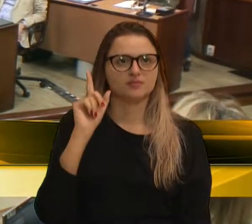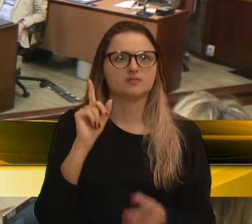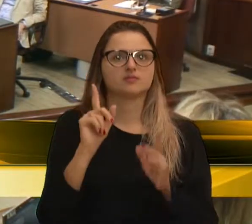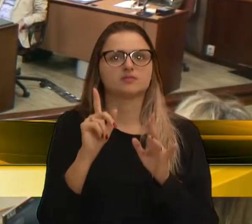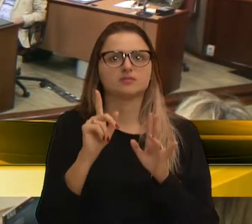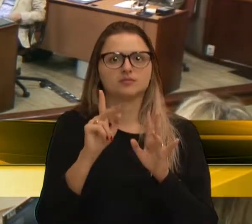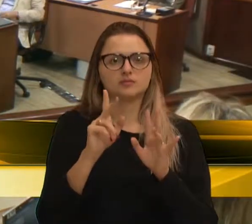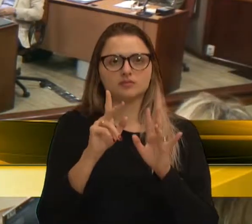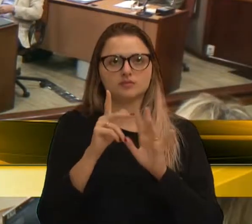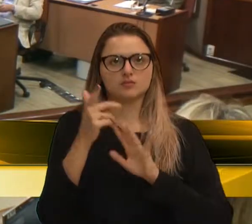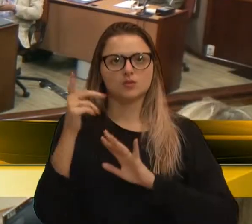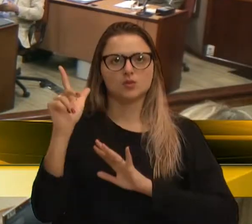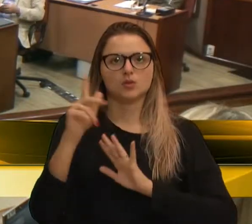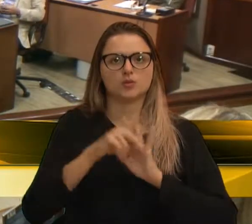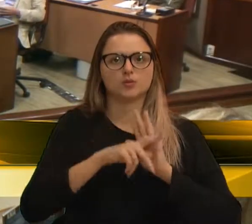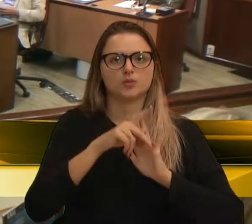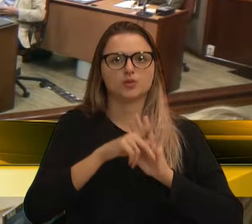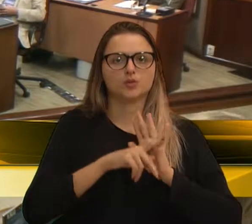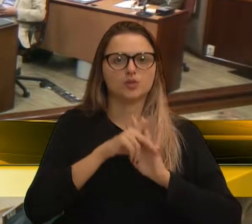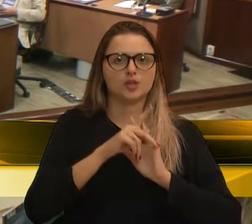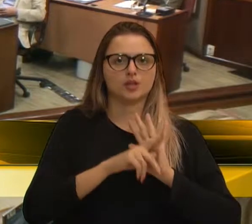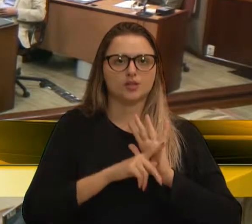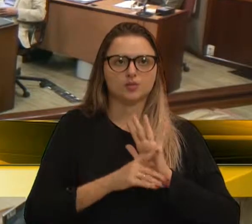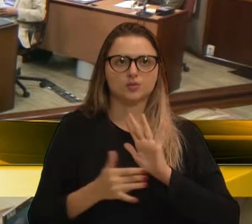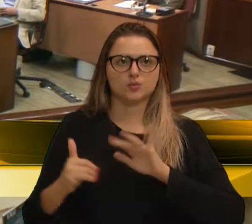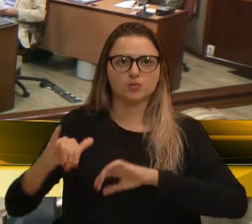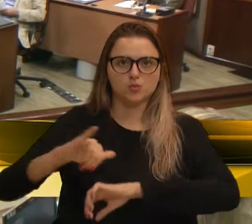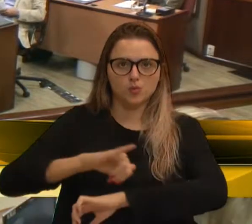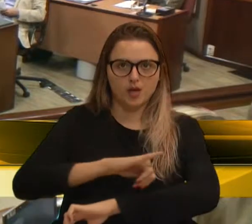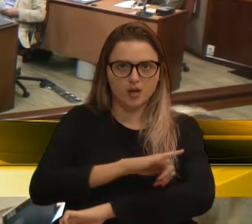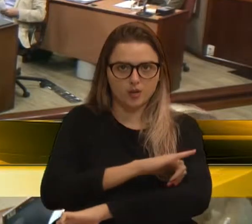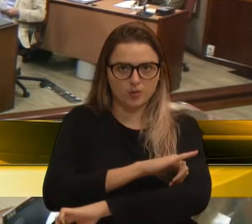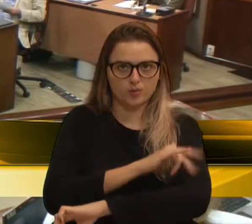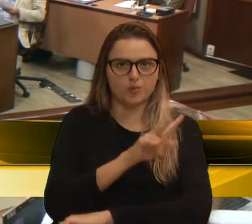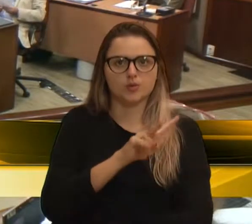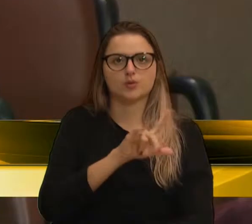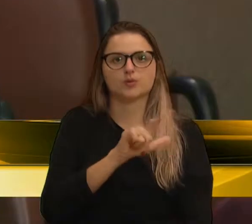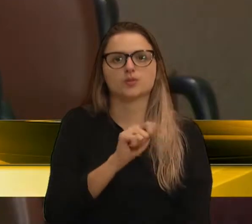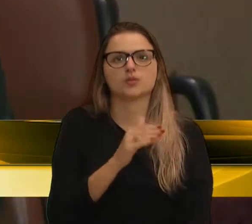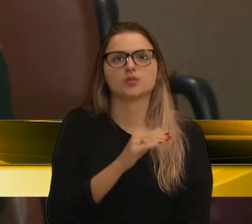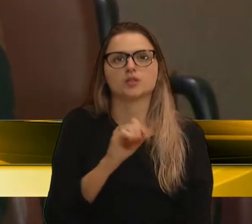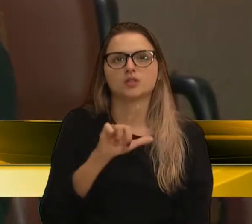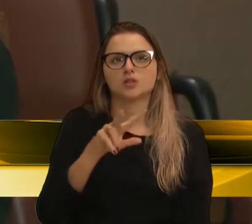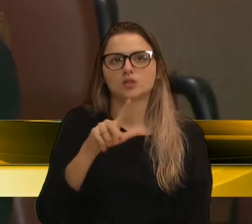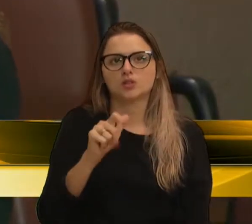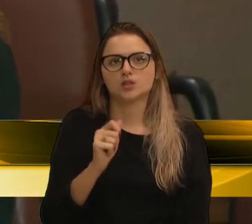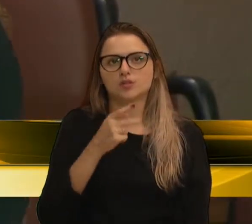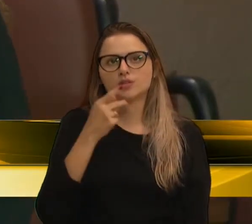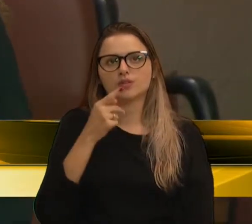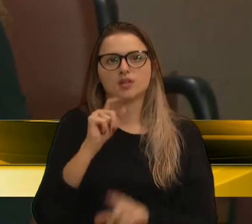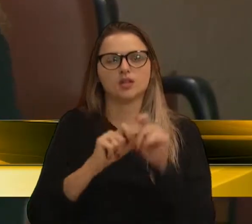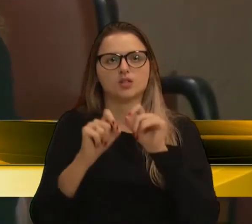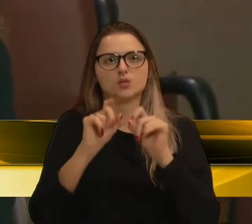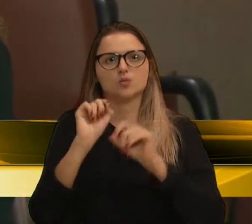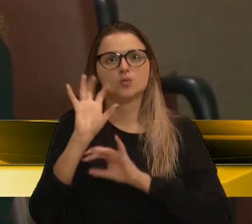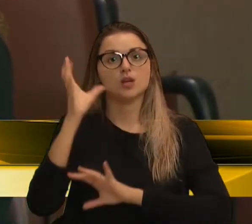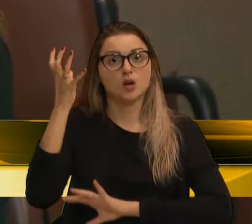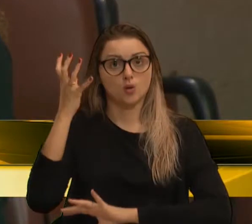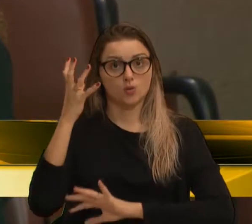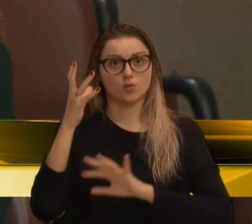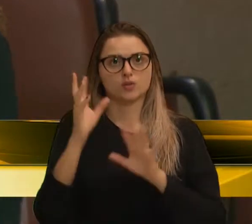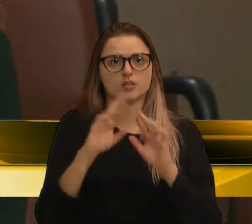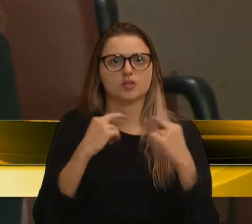exposição do anteprojeto do aeroporto de Vila Oliva, repercuti um pouco do que aconteceu durante aquele encontro,